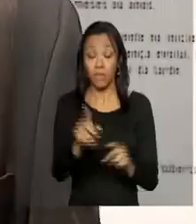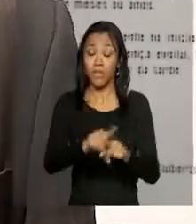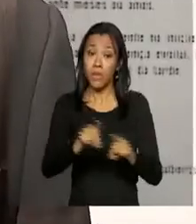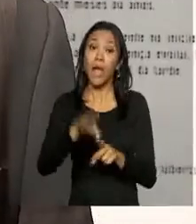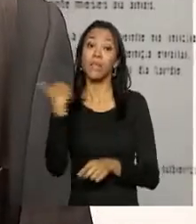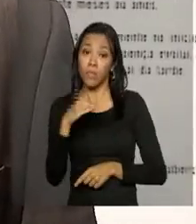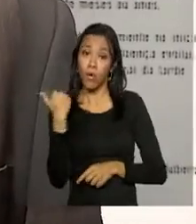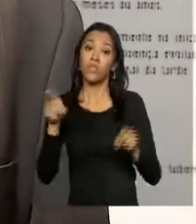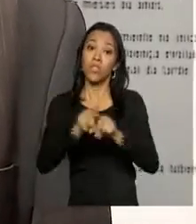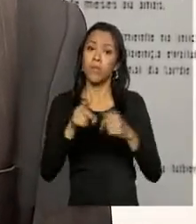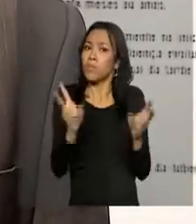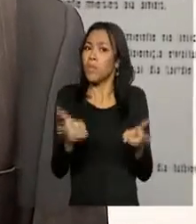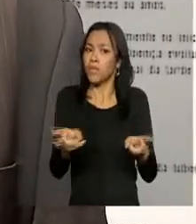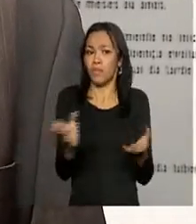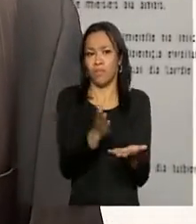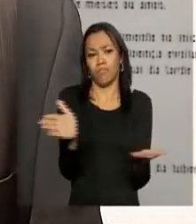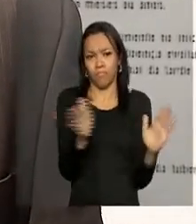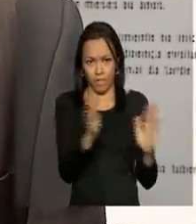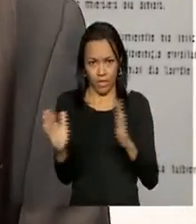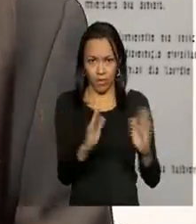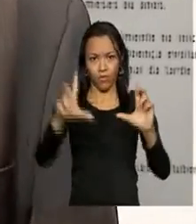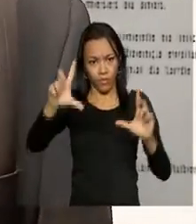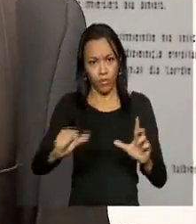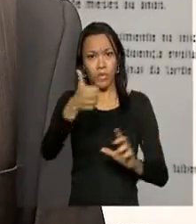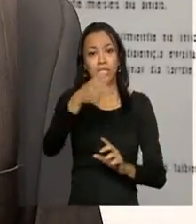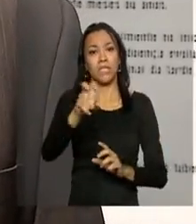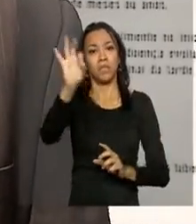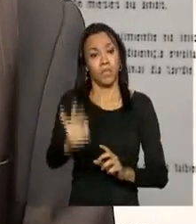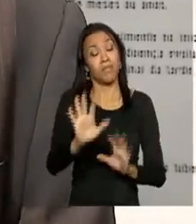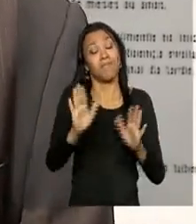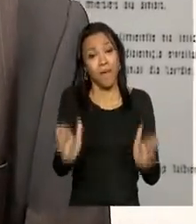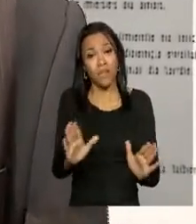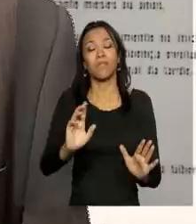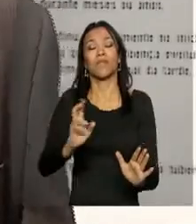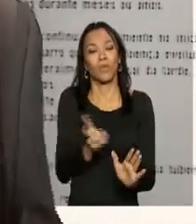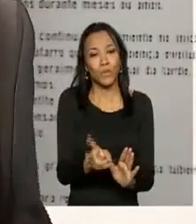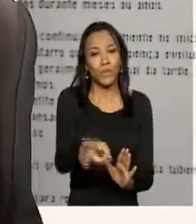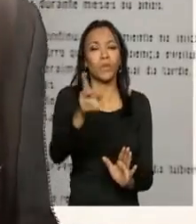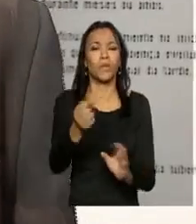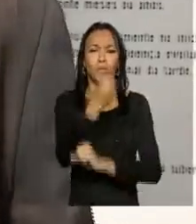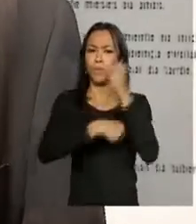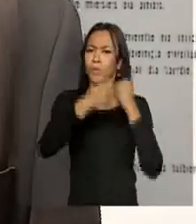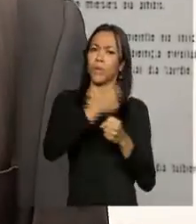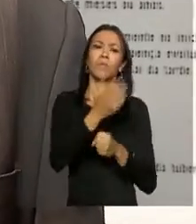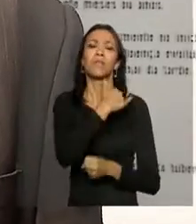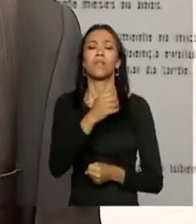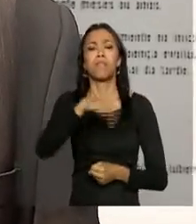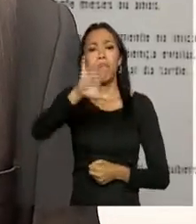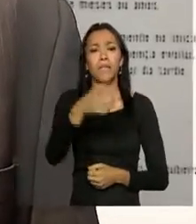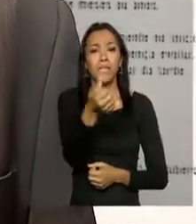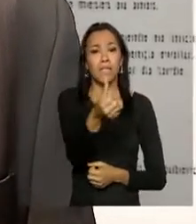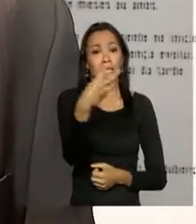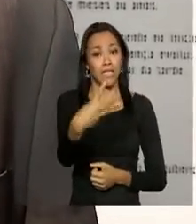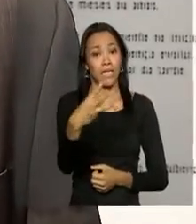também foi reduzida no período em mais de 15%, mas ainda assim foram registrados, só no ano passado, mais de 63